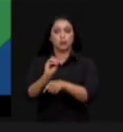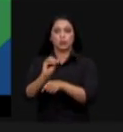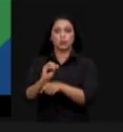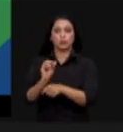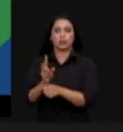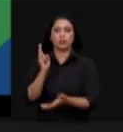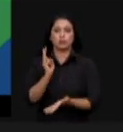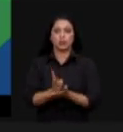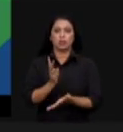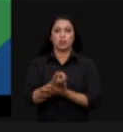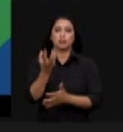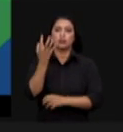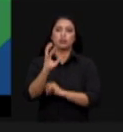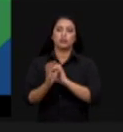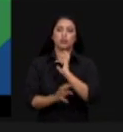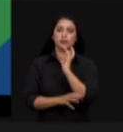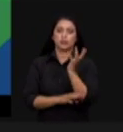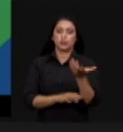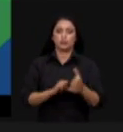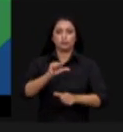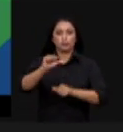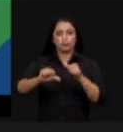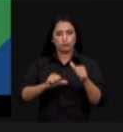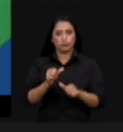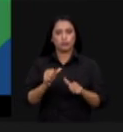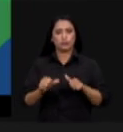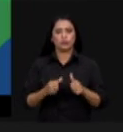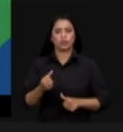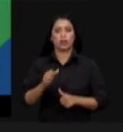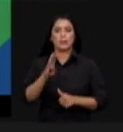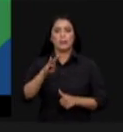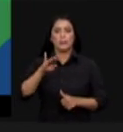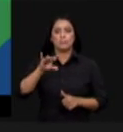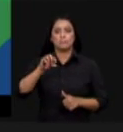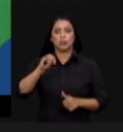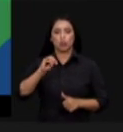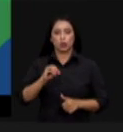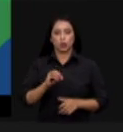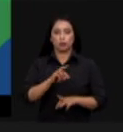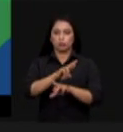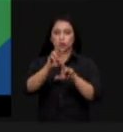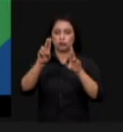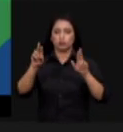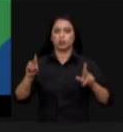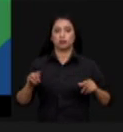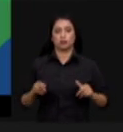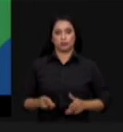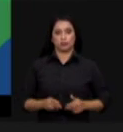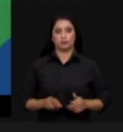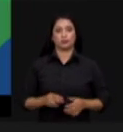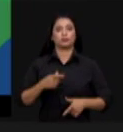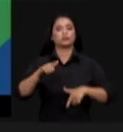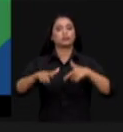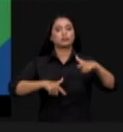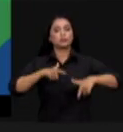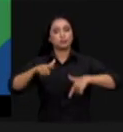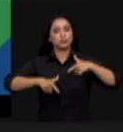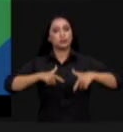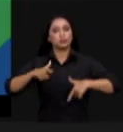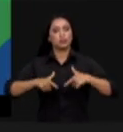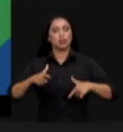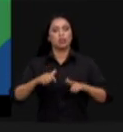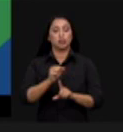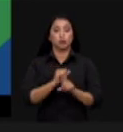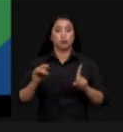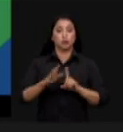manutenção da floresta com foco na renovação da biodiversidade Contribuímos para a valorização sociocultural para